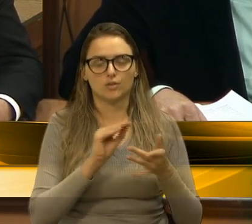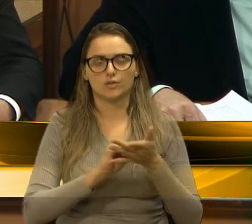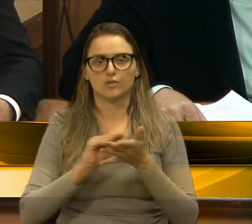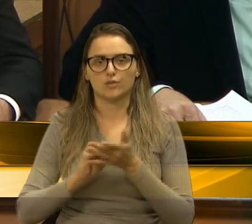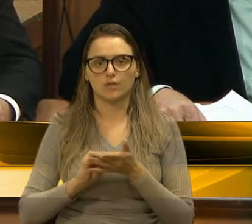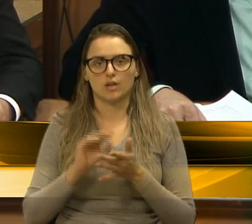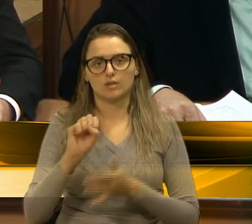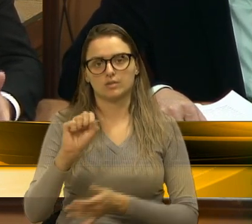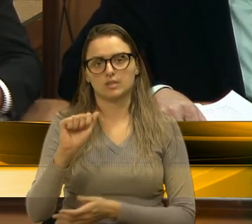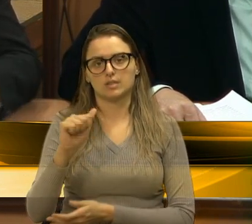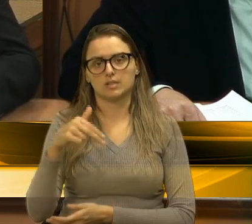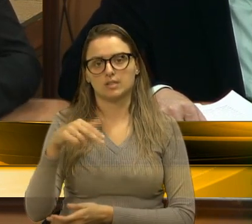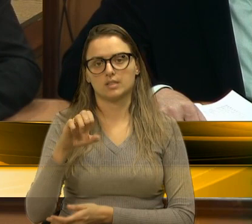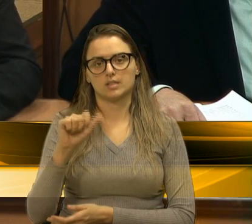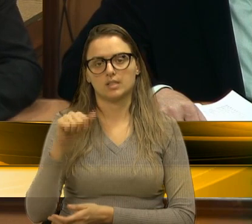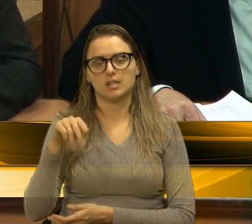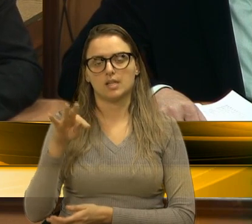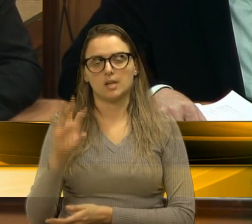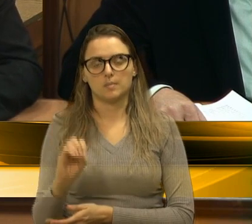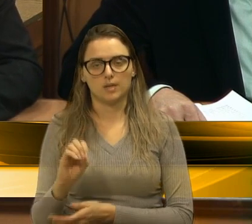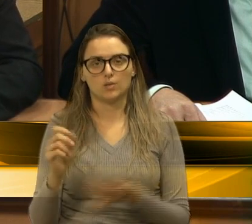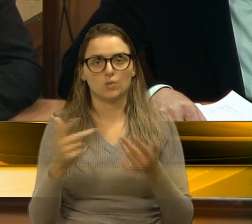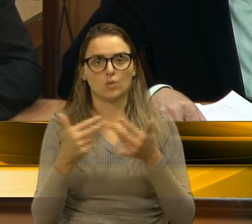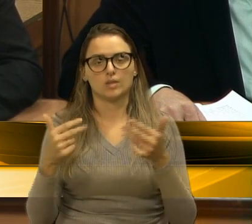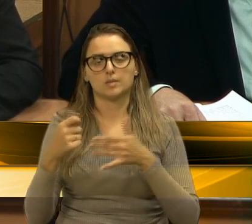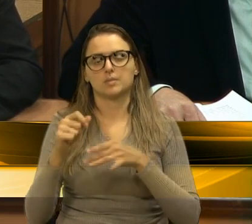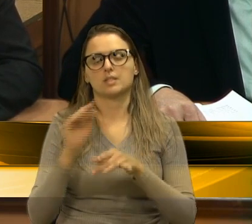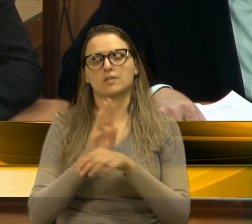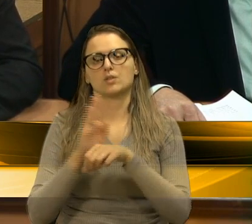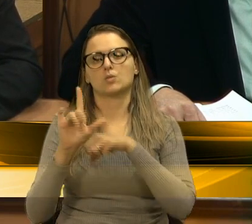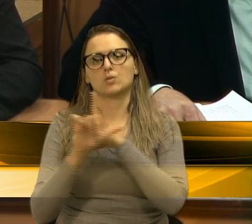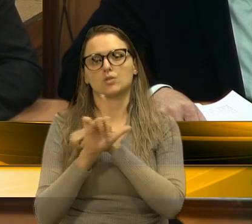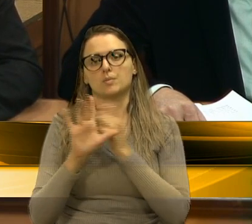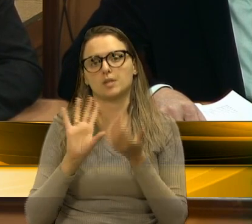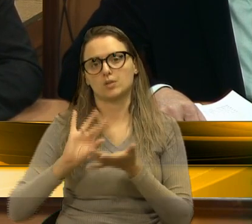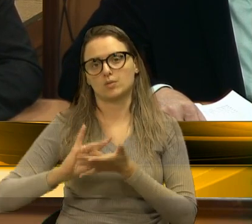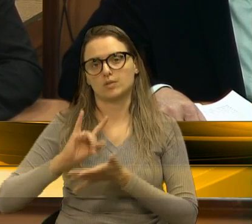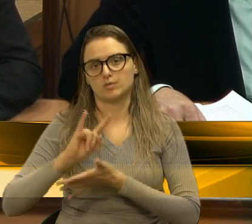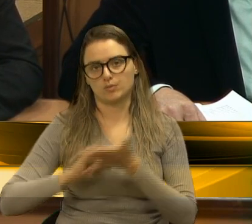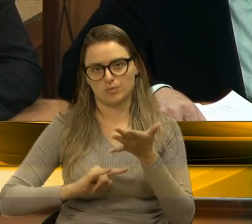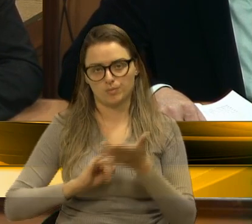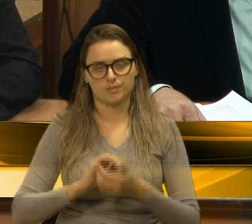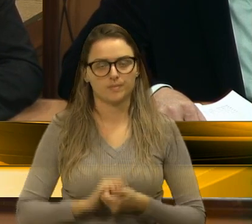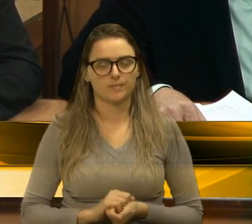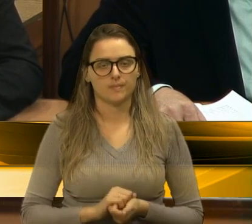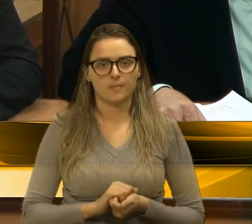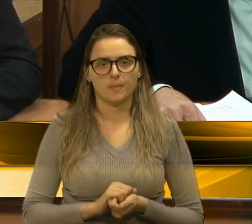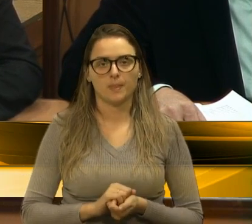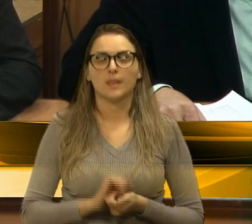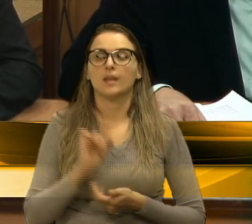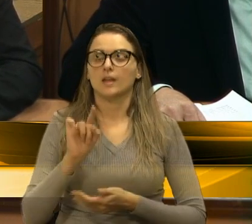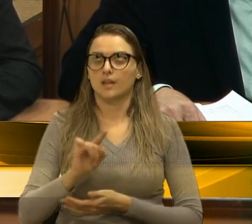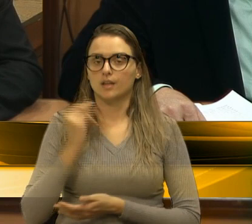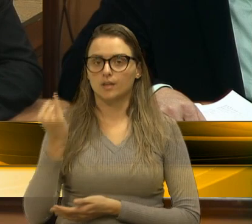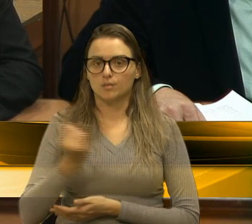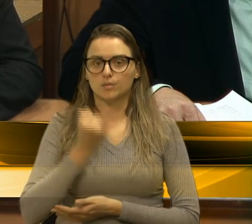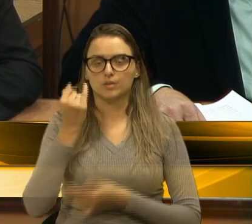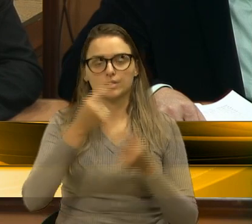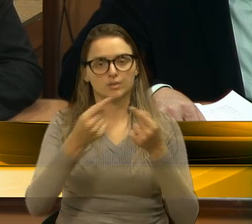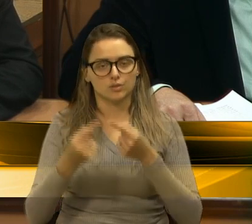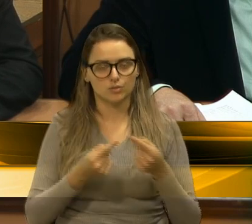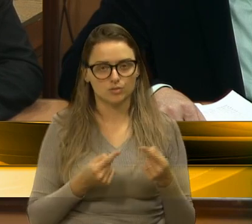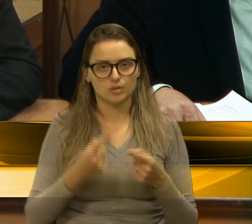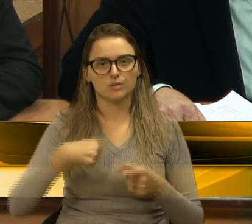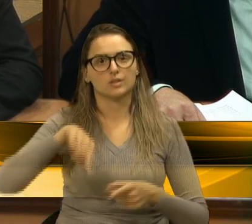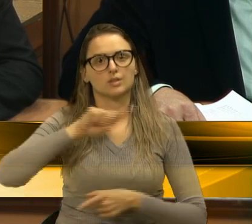benefícios que deveria de ter no loteamento totalmente irregular. Então, é importante essa discussão e